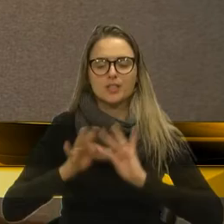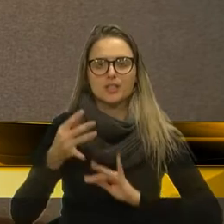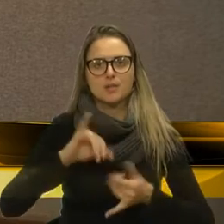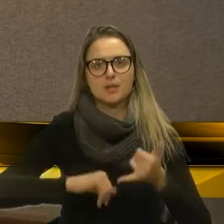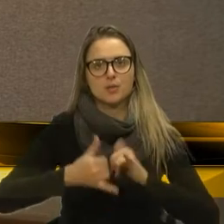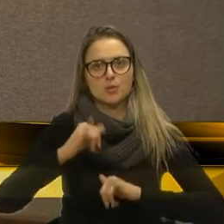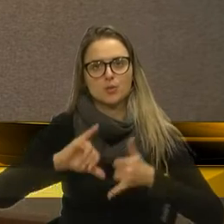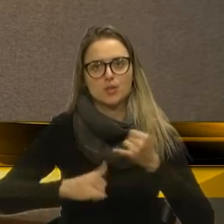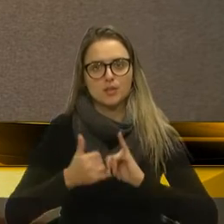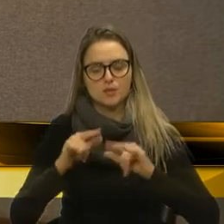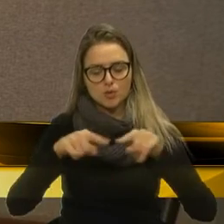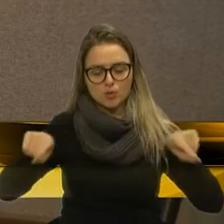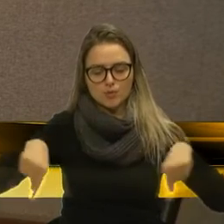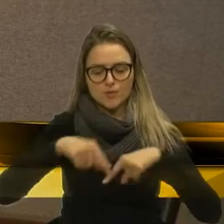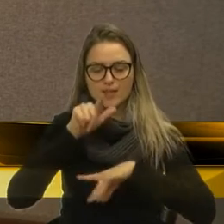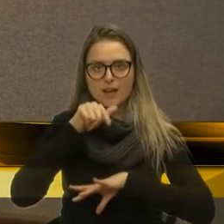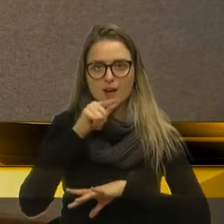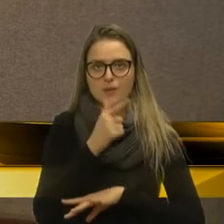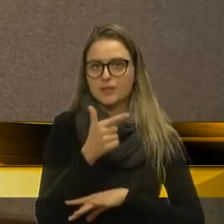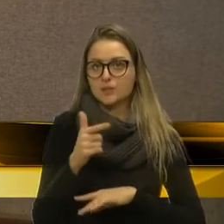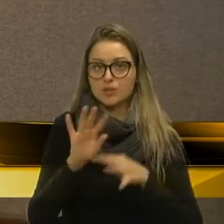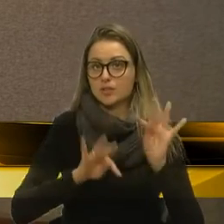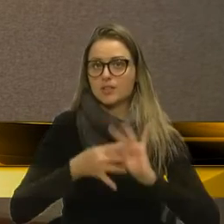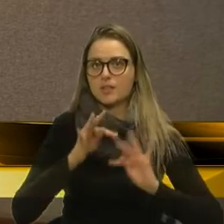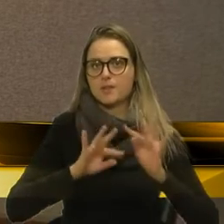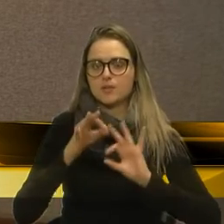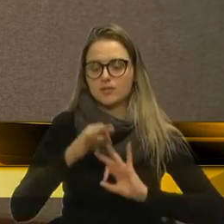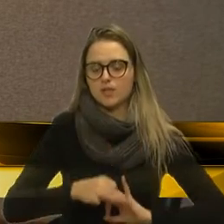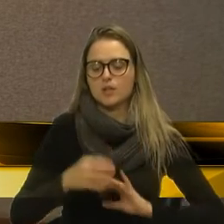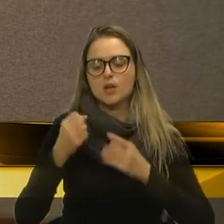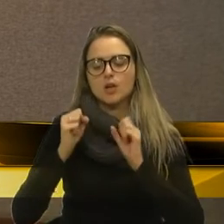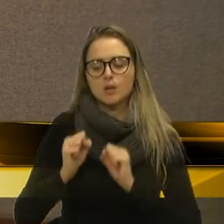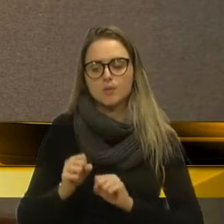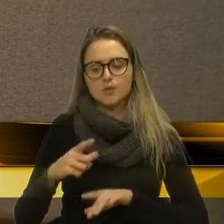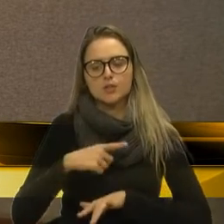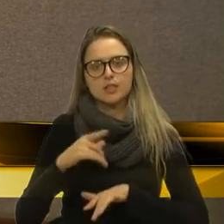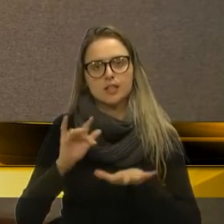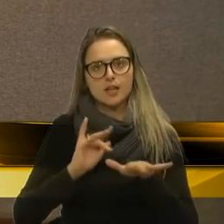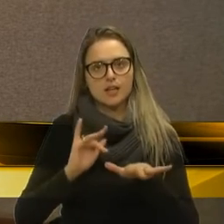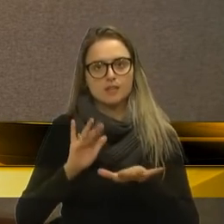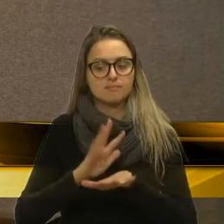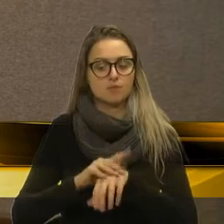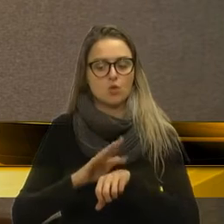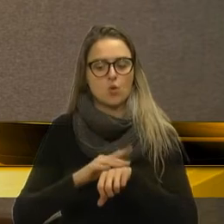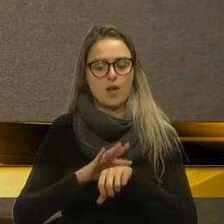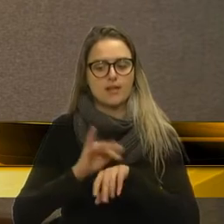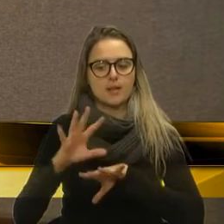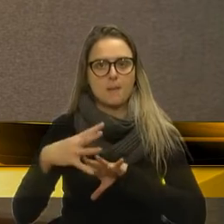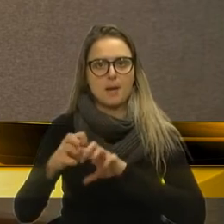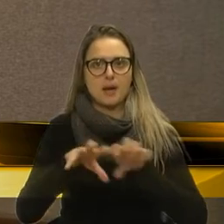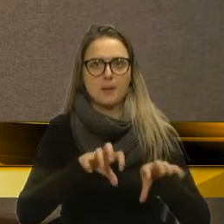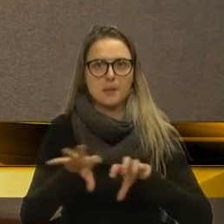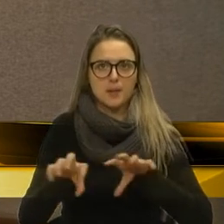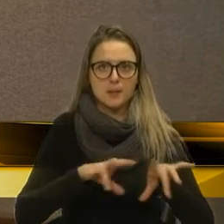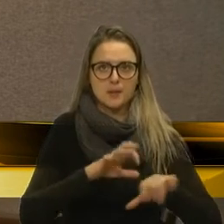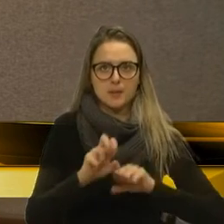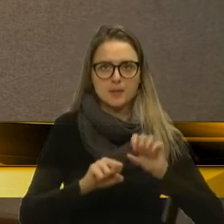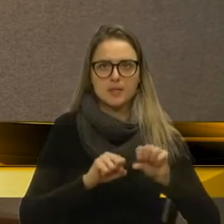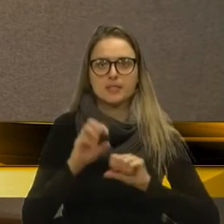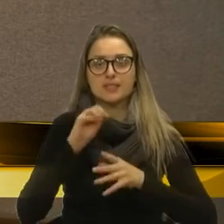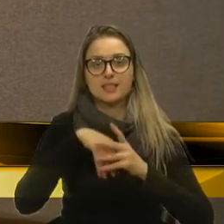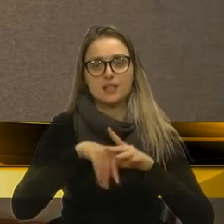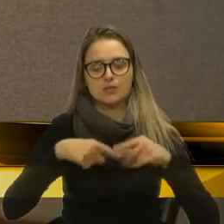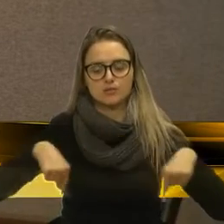água não era realizado de maneira correta. Logo, poderia haver proliferação de doenças transmissíveis por meio de uso comunitário das